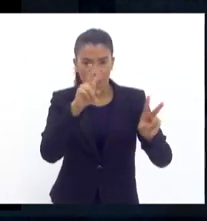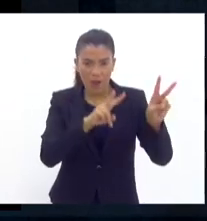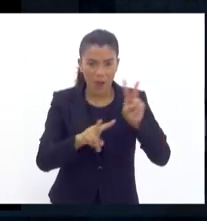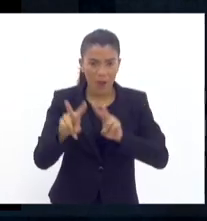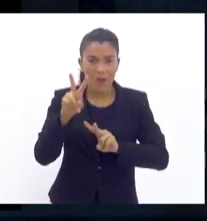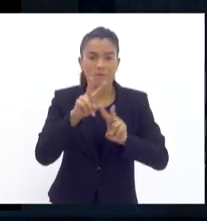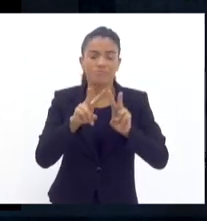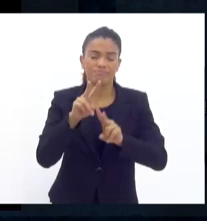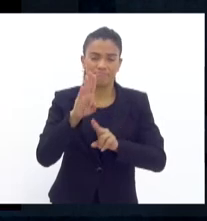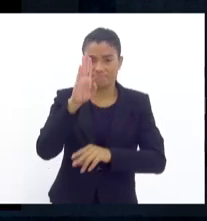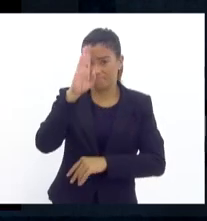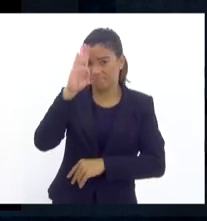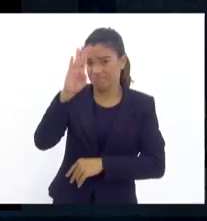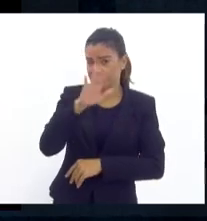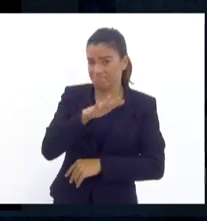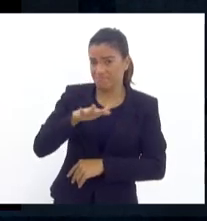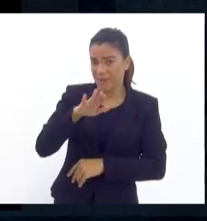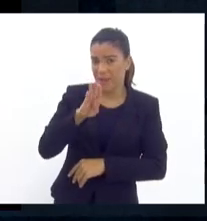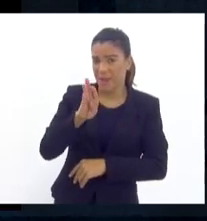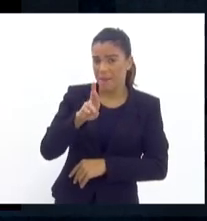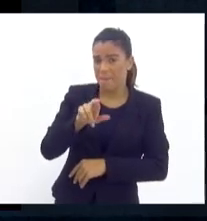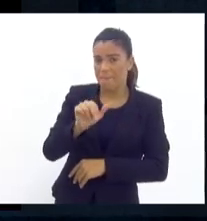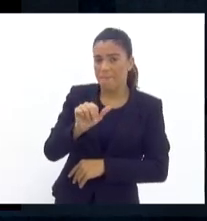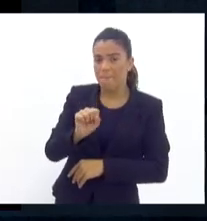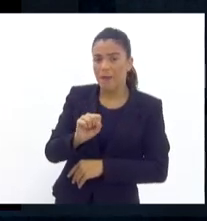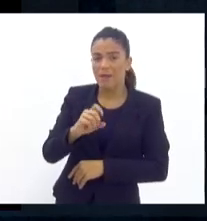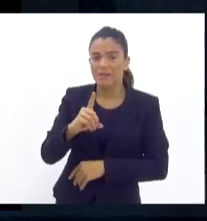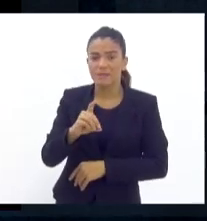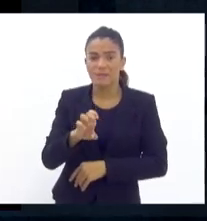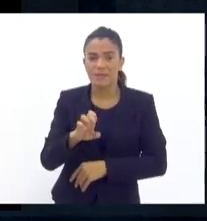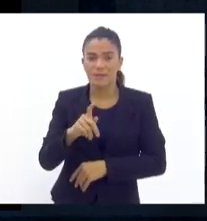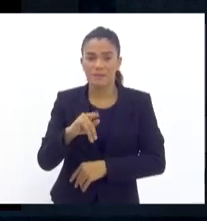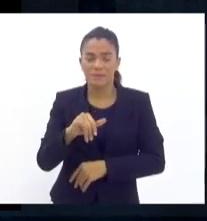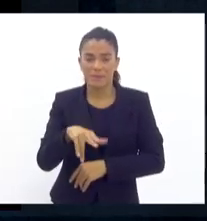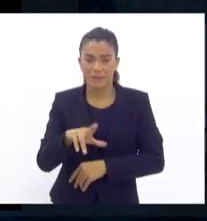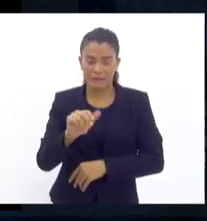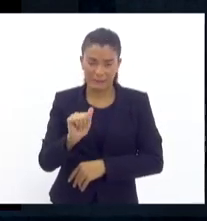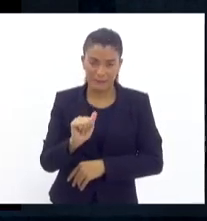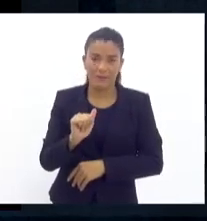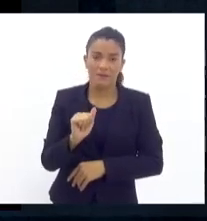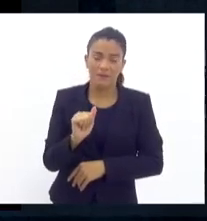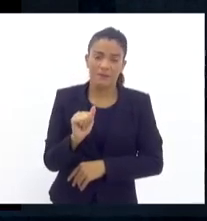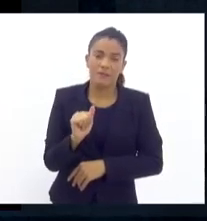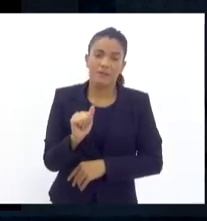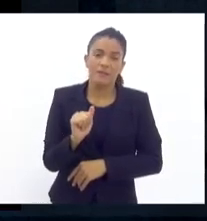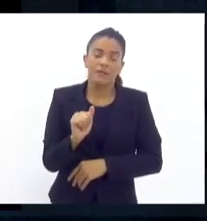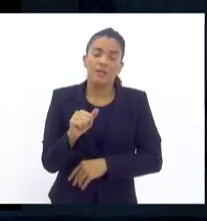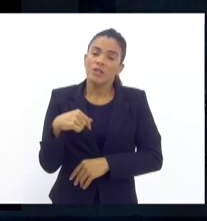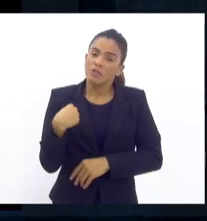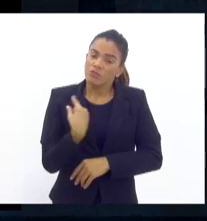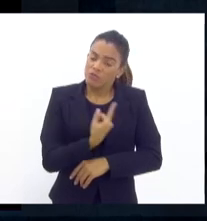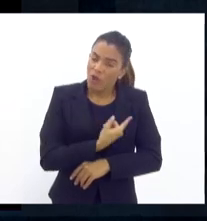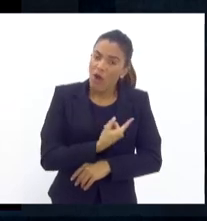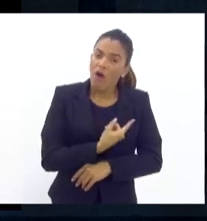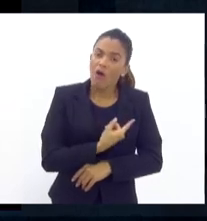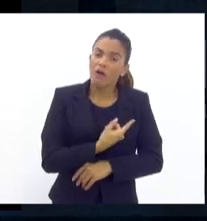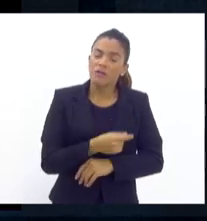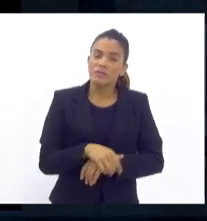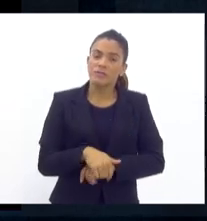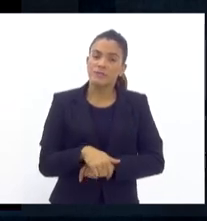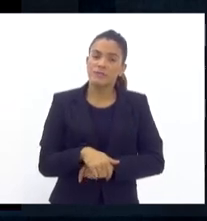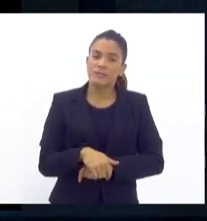Bras de Pina, realmente, como o nosso amigo André Rios falou, a gente chegou realmente com